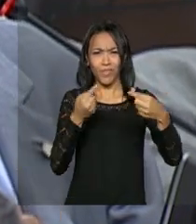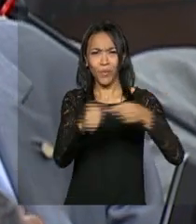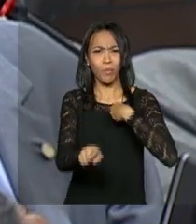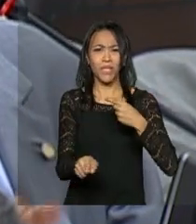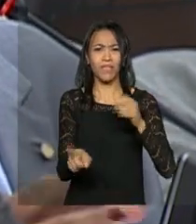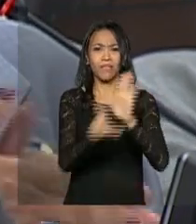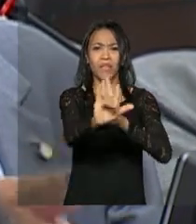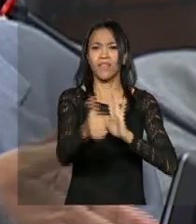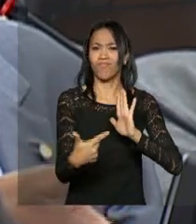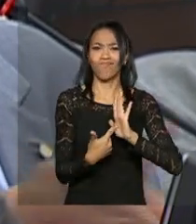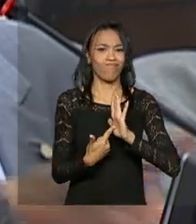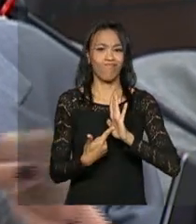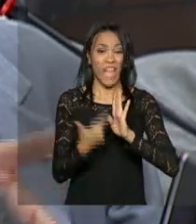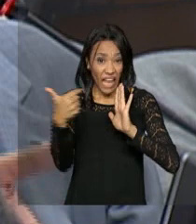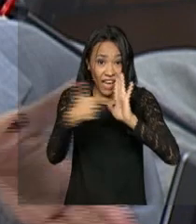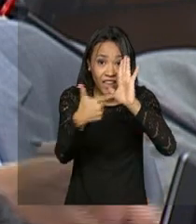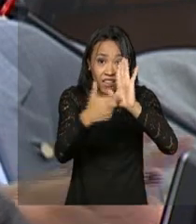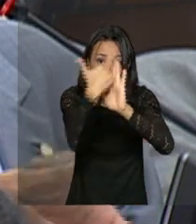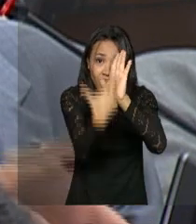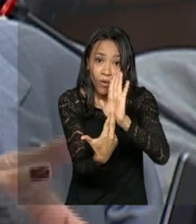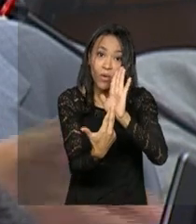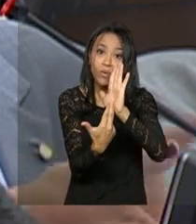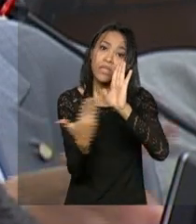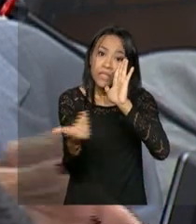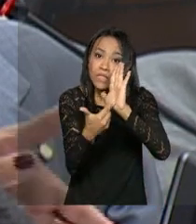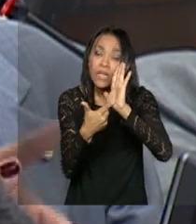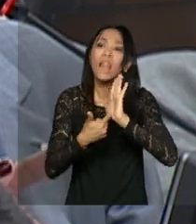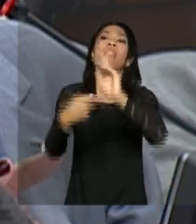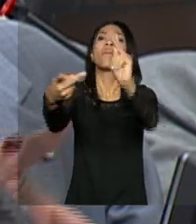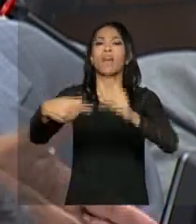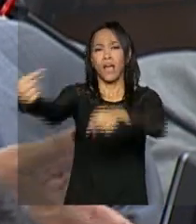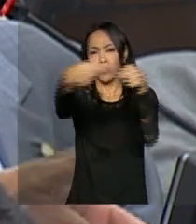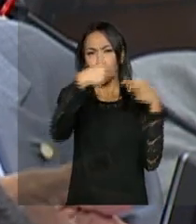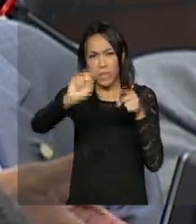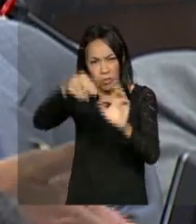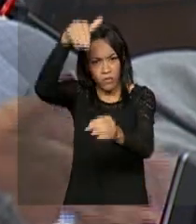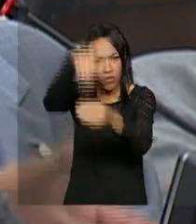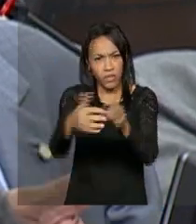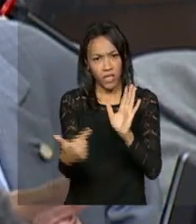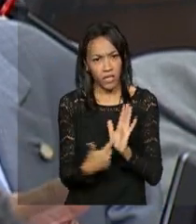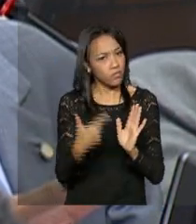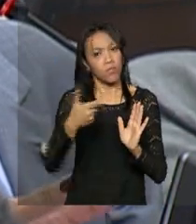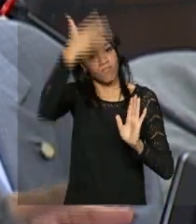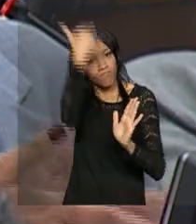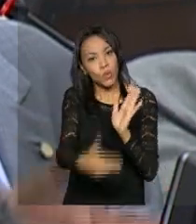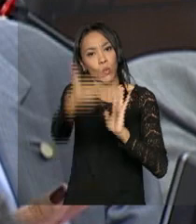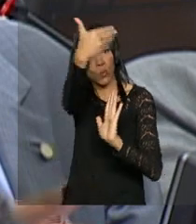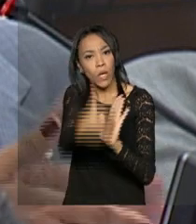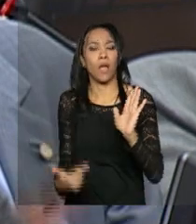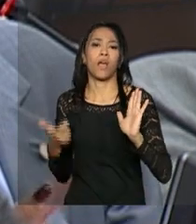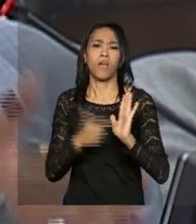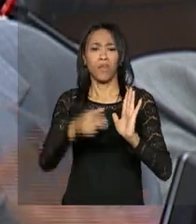o que nos coloca o seguinte, este relatório, como está, não pode ir a debate e ir a voto. Ele se transformará em nulo pela